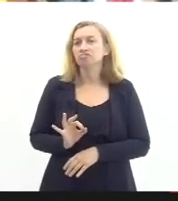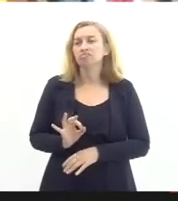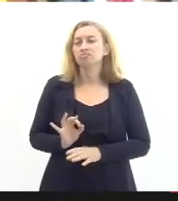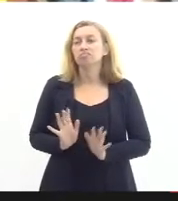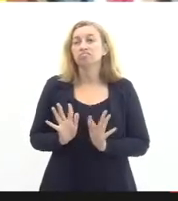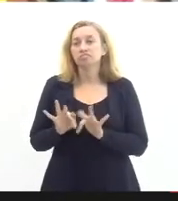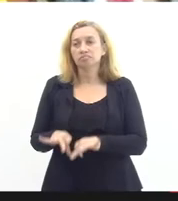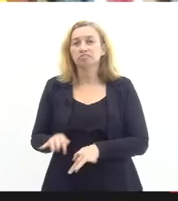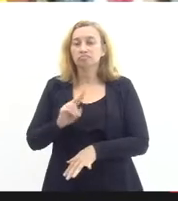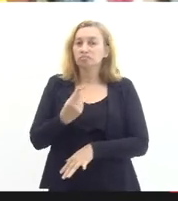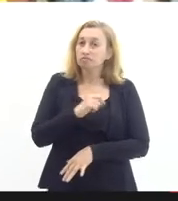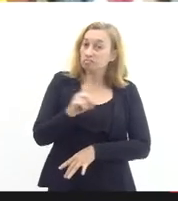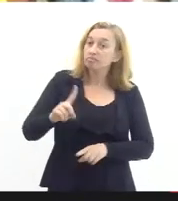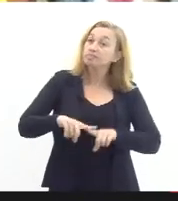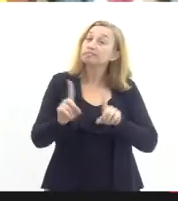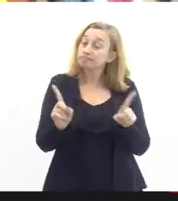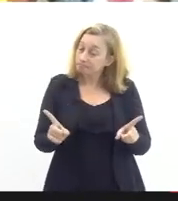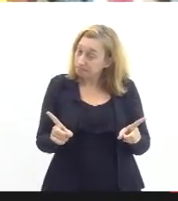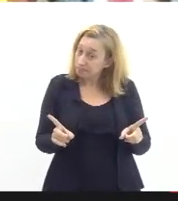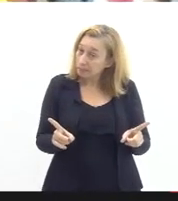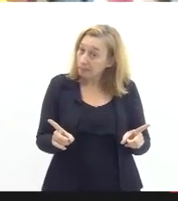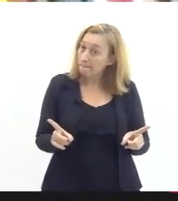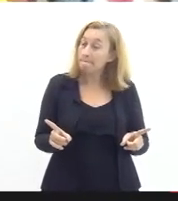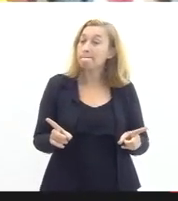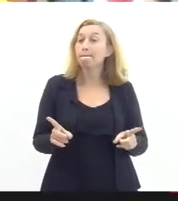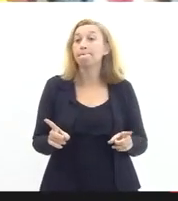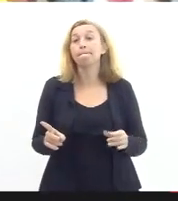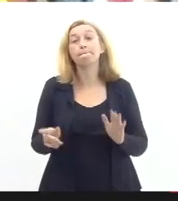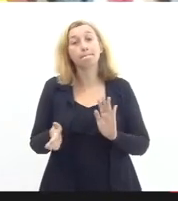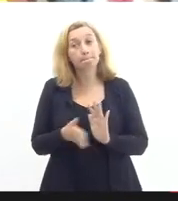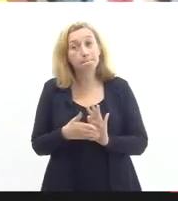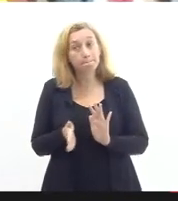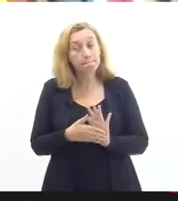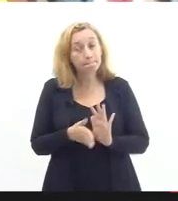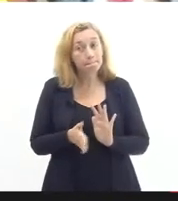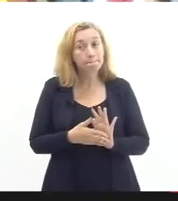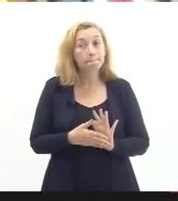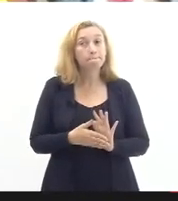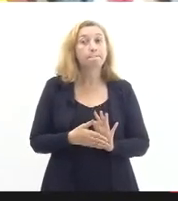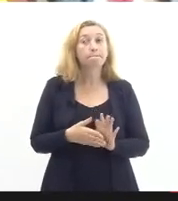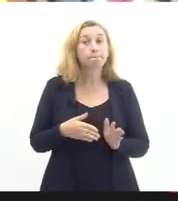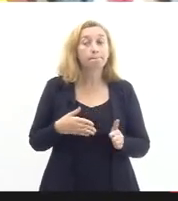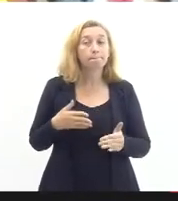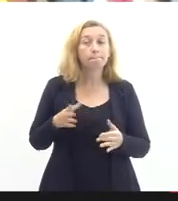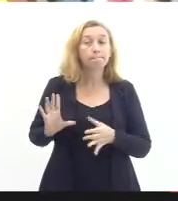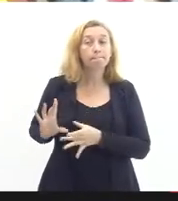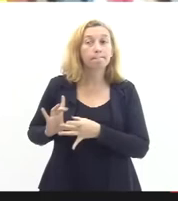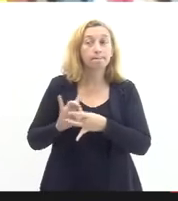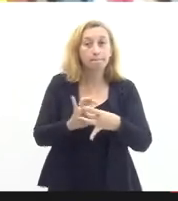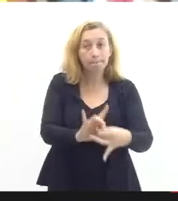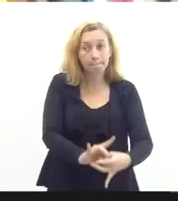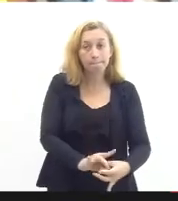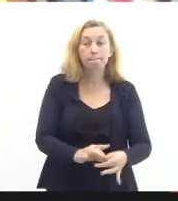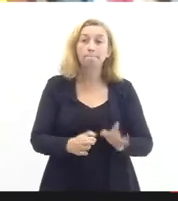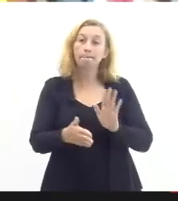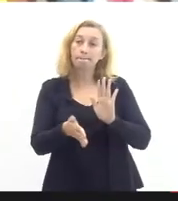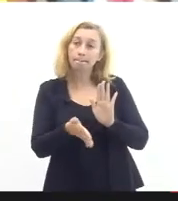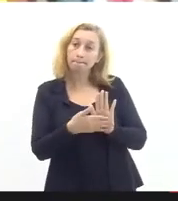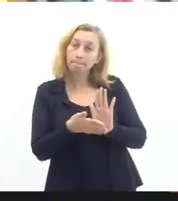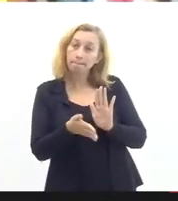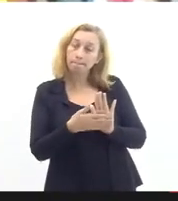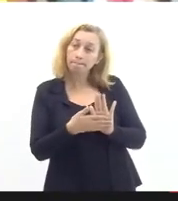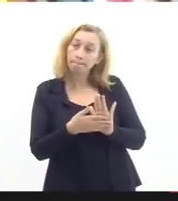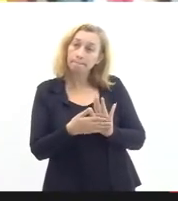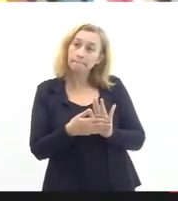ou não mas que chegou esta proposta foi vinculada a essa proposta de